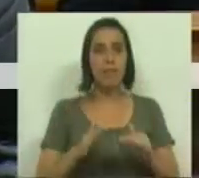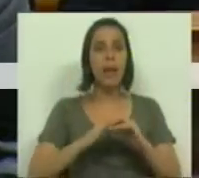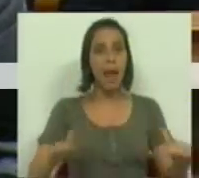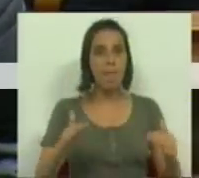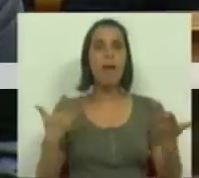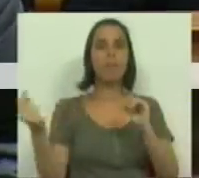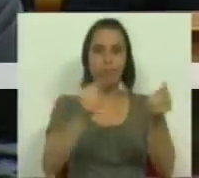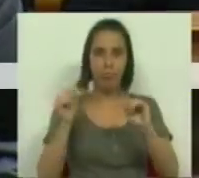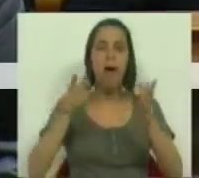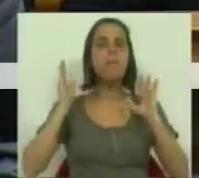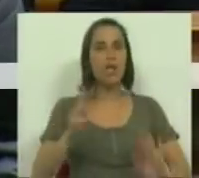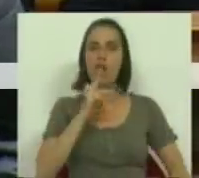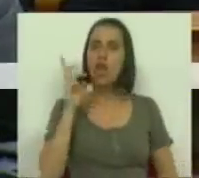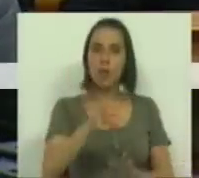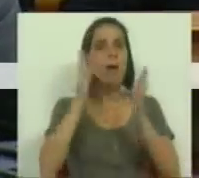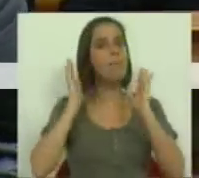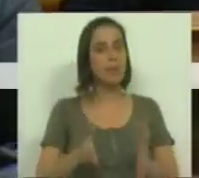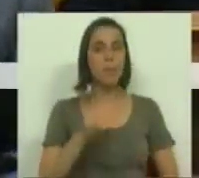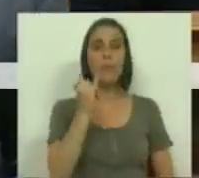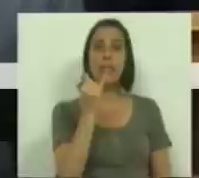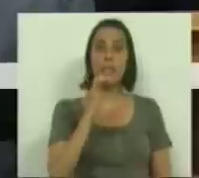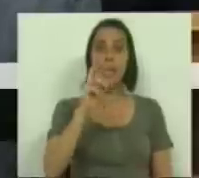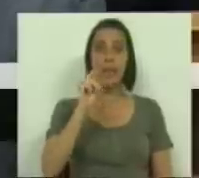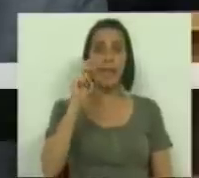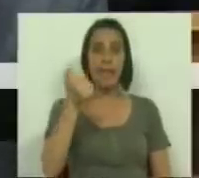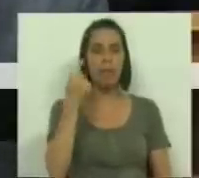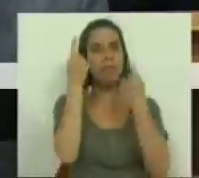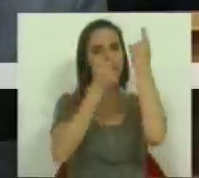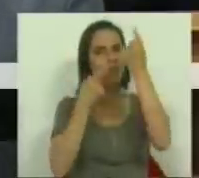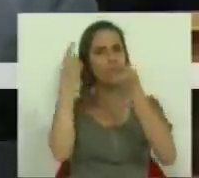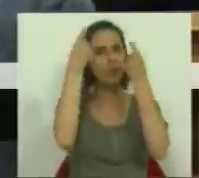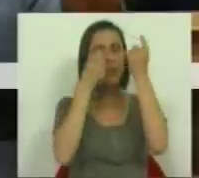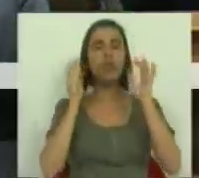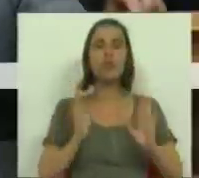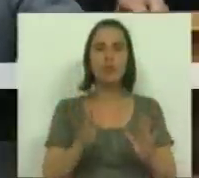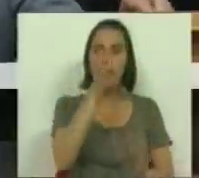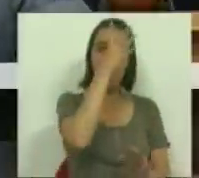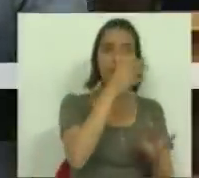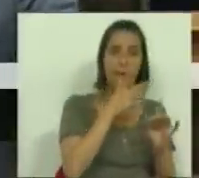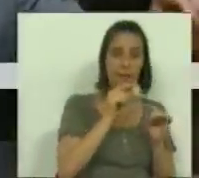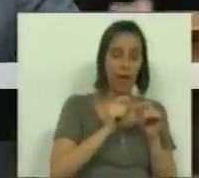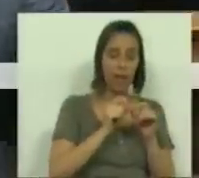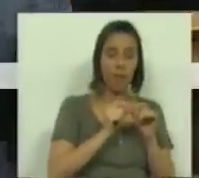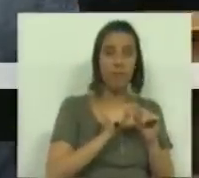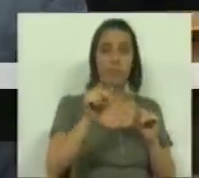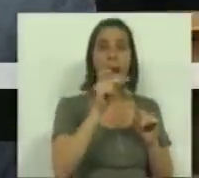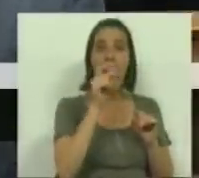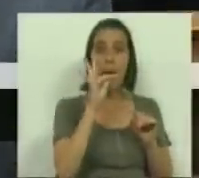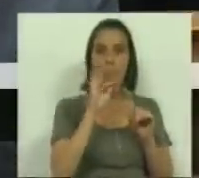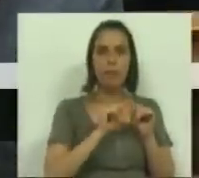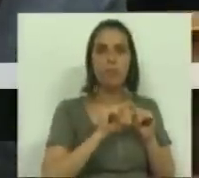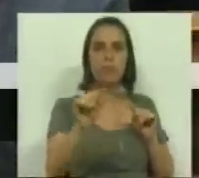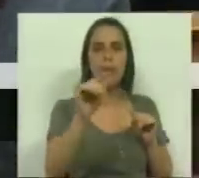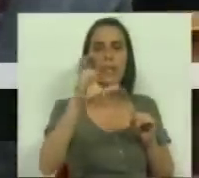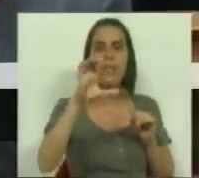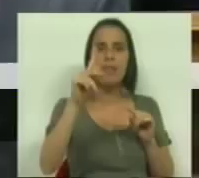cima da mesa e têm de ser respondidos. O IC35 tinha sido pensado entre Penafiel na ligação A4 e